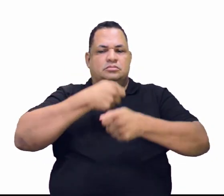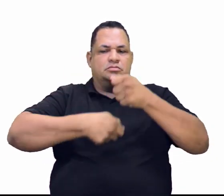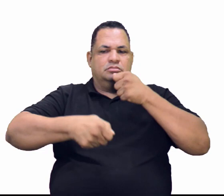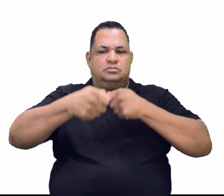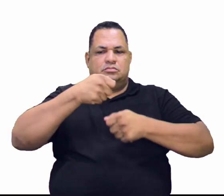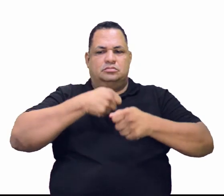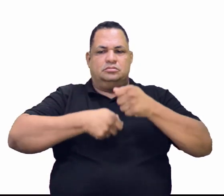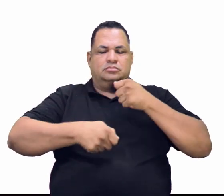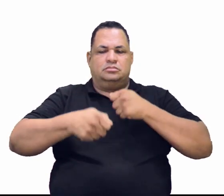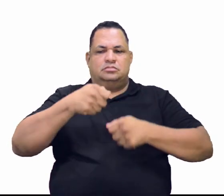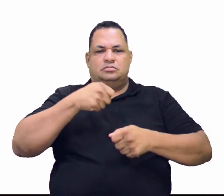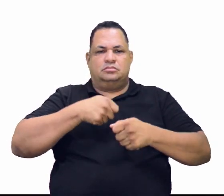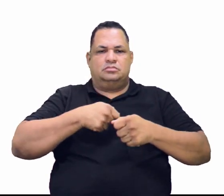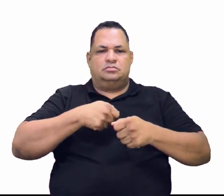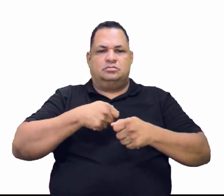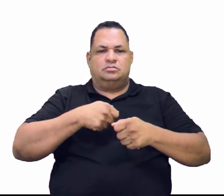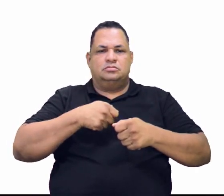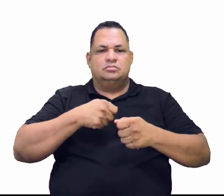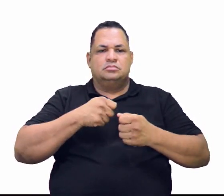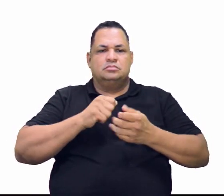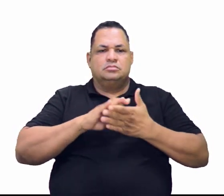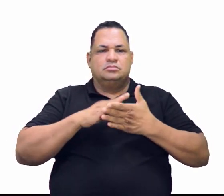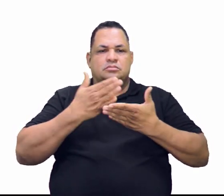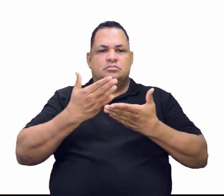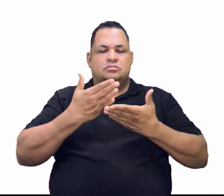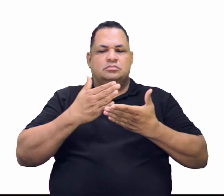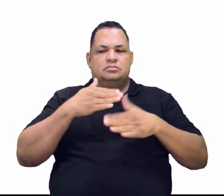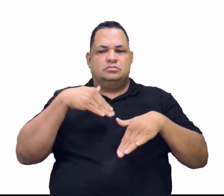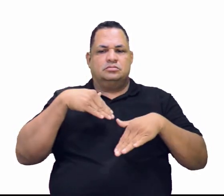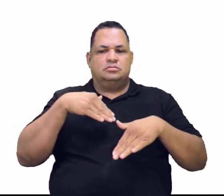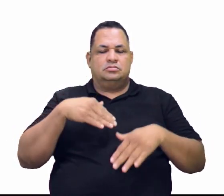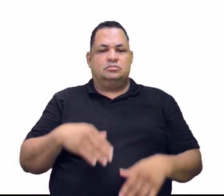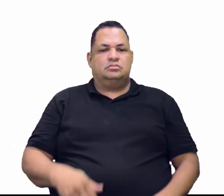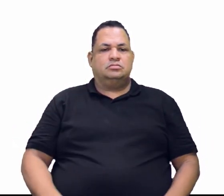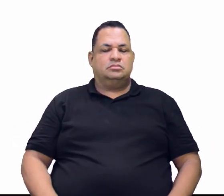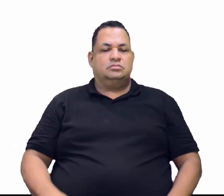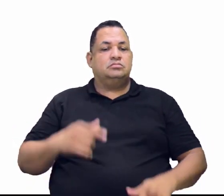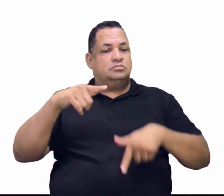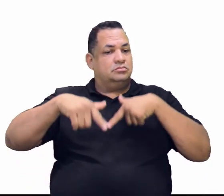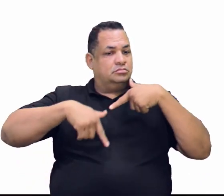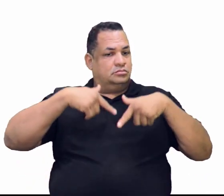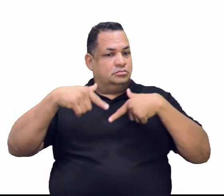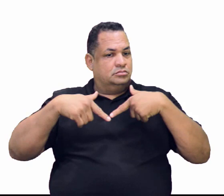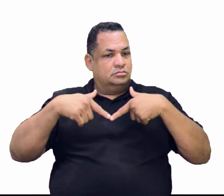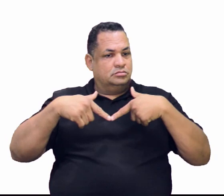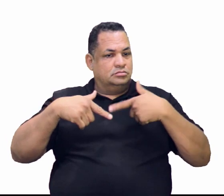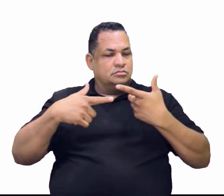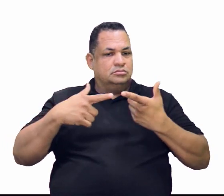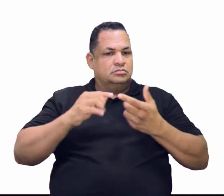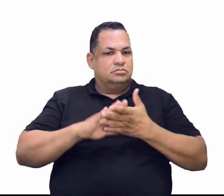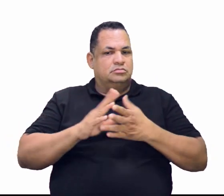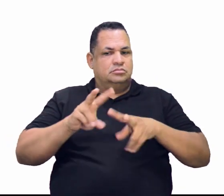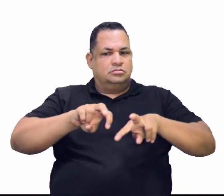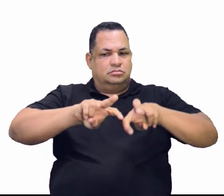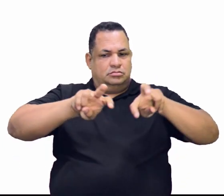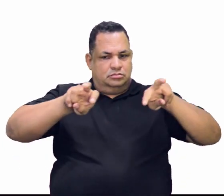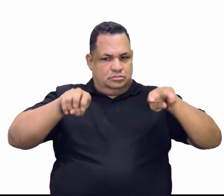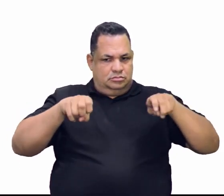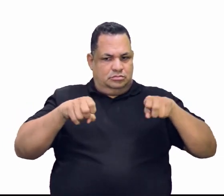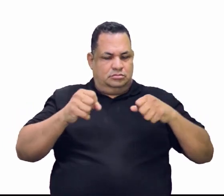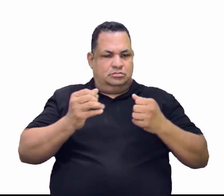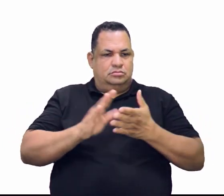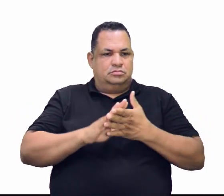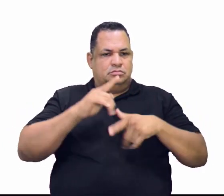da reserva em si ali, da produção, da exploração.